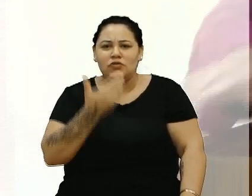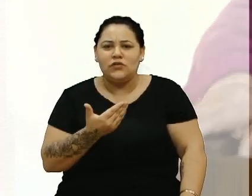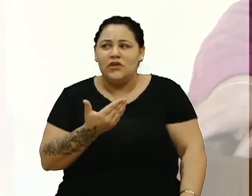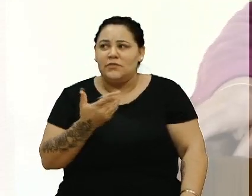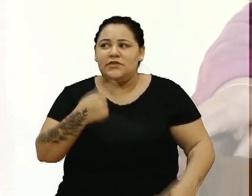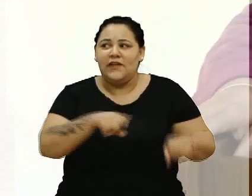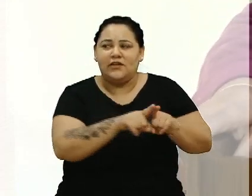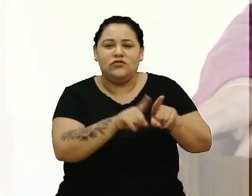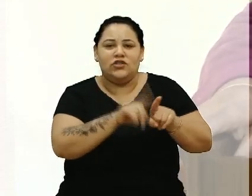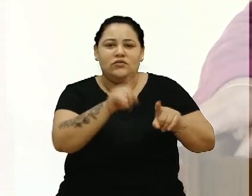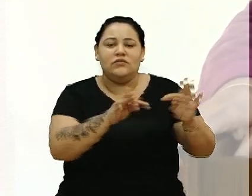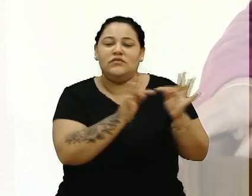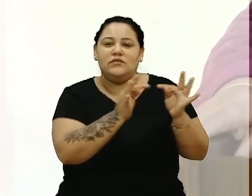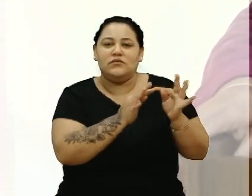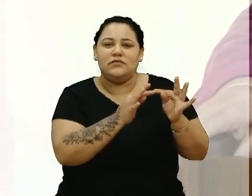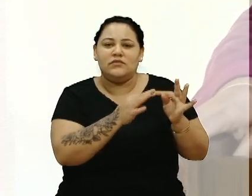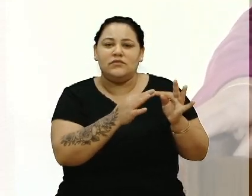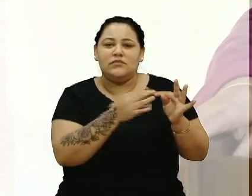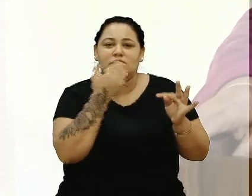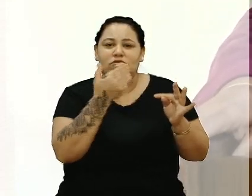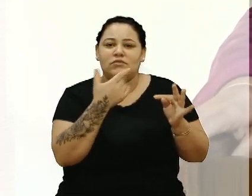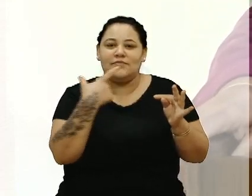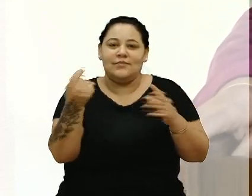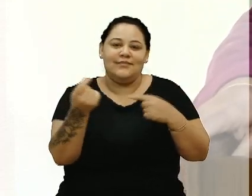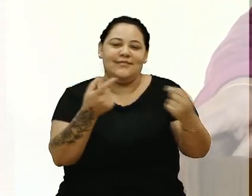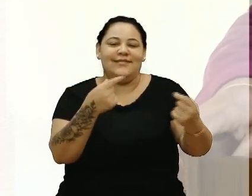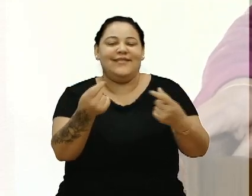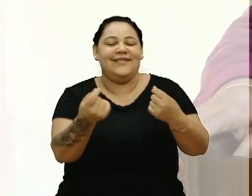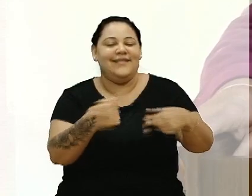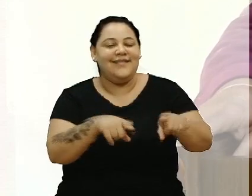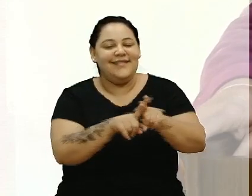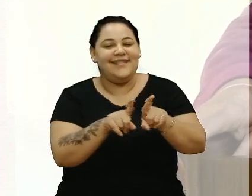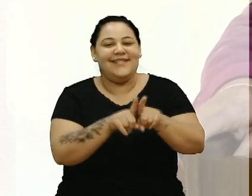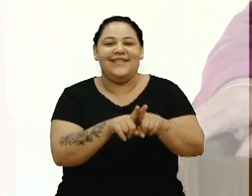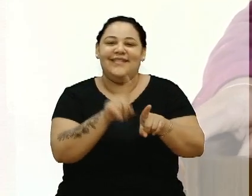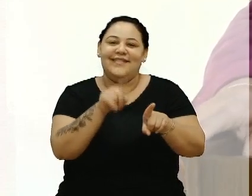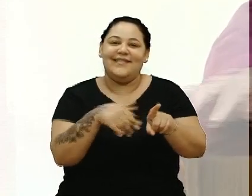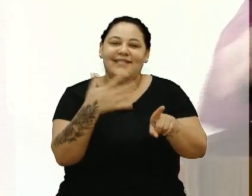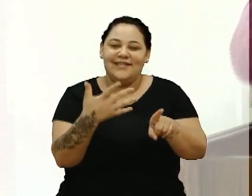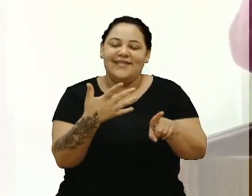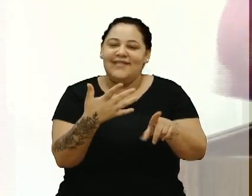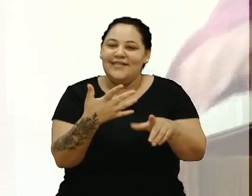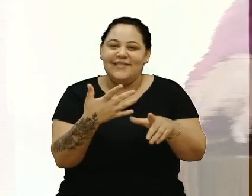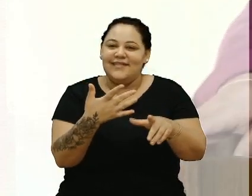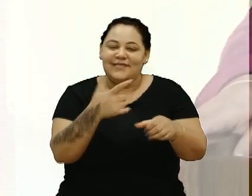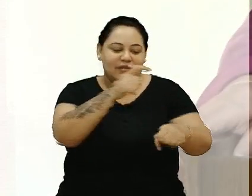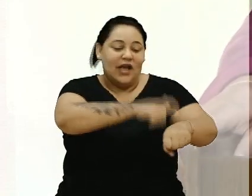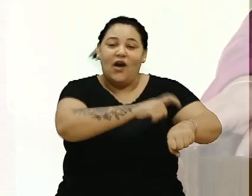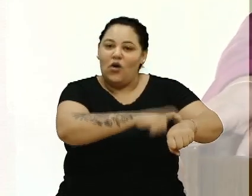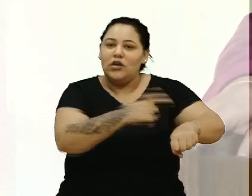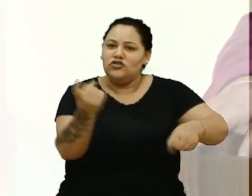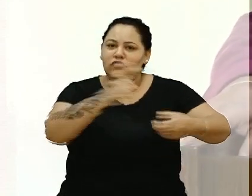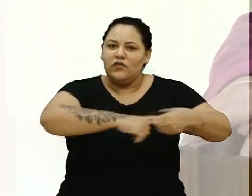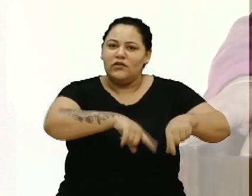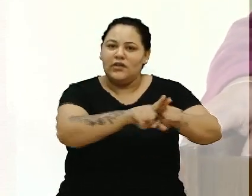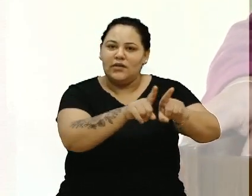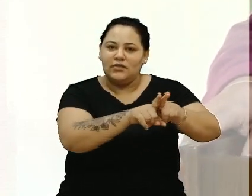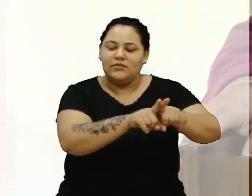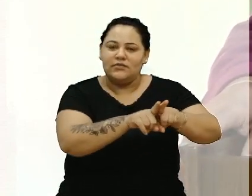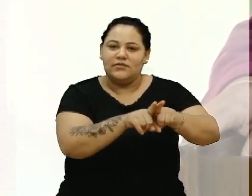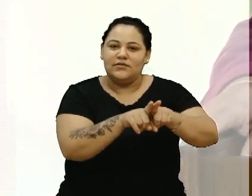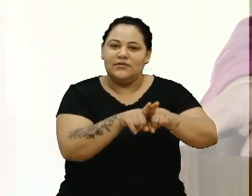nos disse que para tirar, para as famílias saírem de lá. Então, e na hora para retornar também, os empresários que erram o